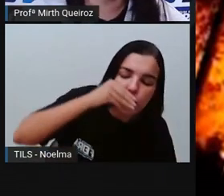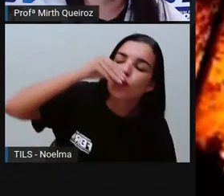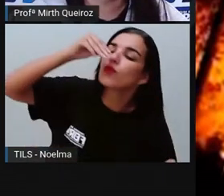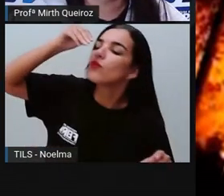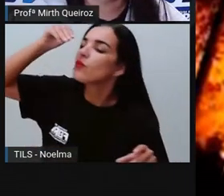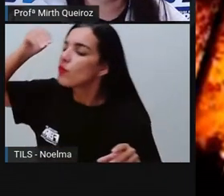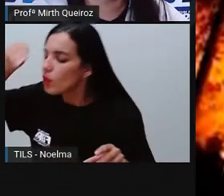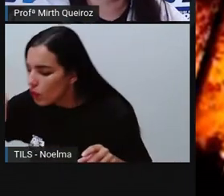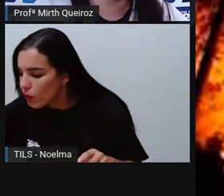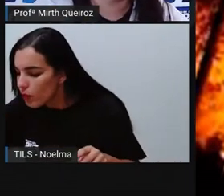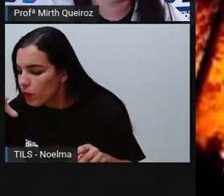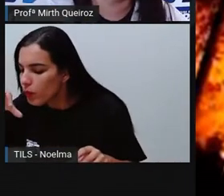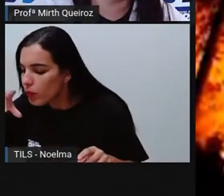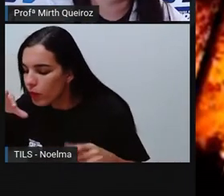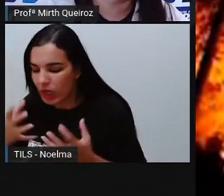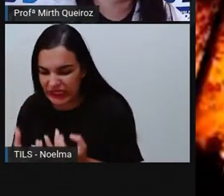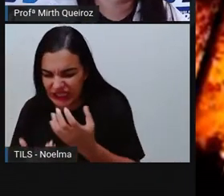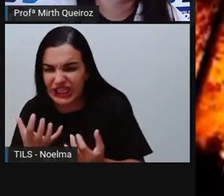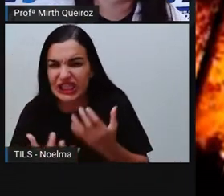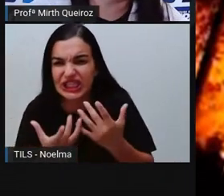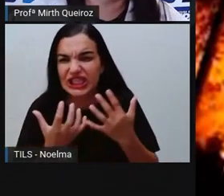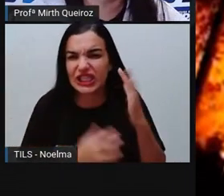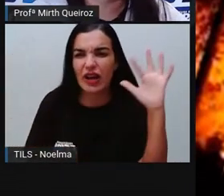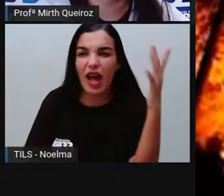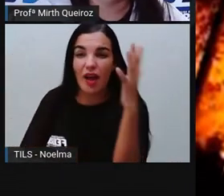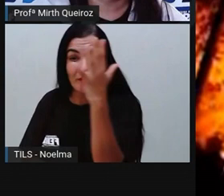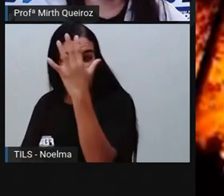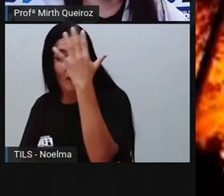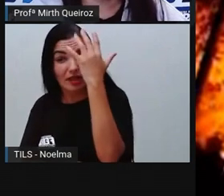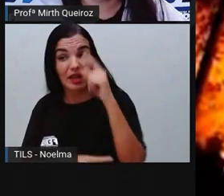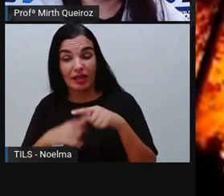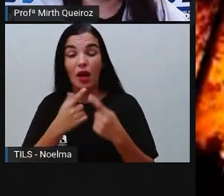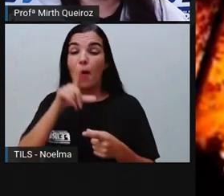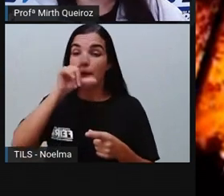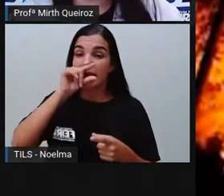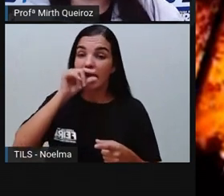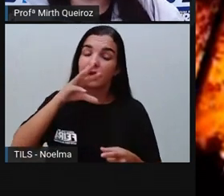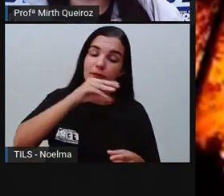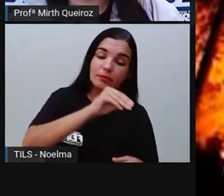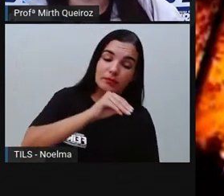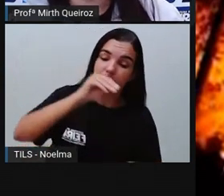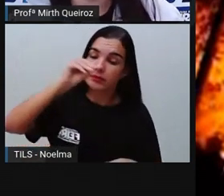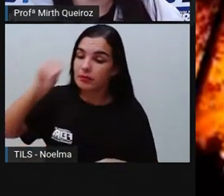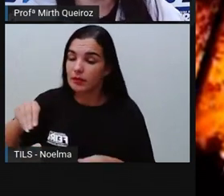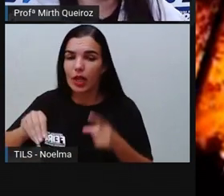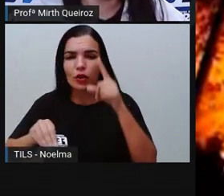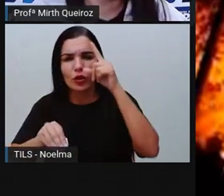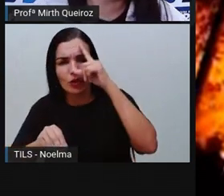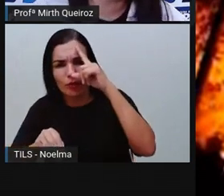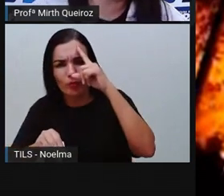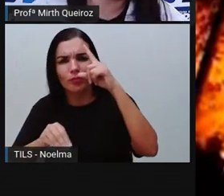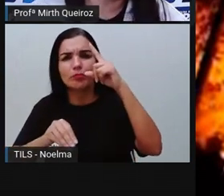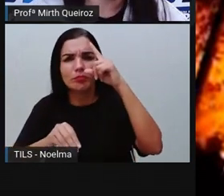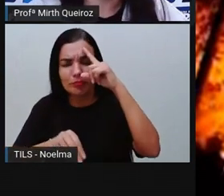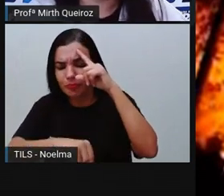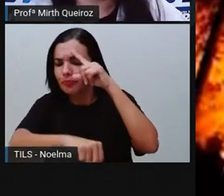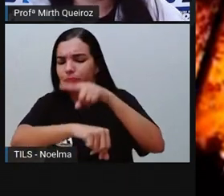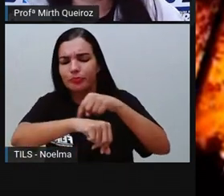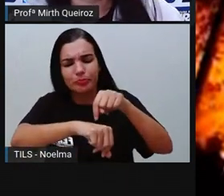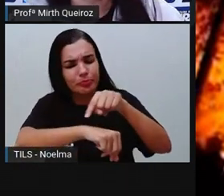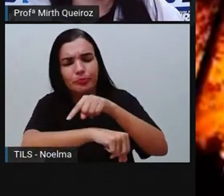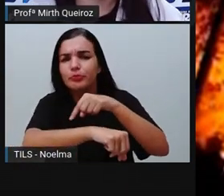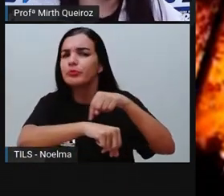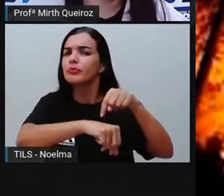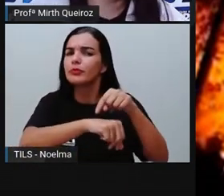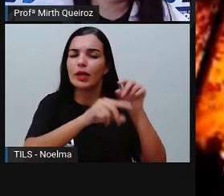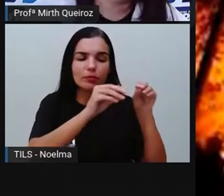chama da floresta, né? Que estava pegando fogo lá, do fogo, e voltava ao rio para pegar mais uma gotinha. E foi